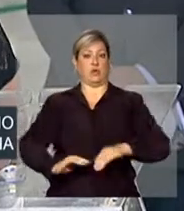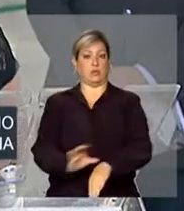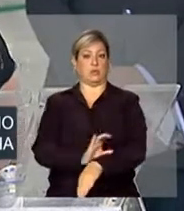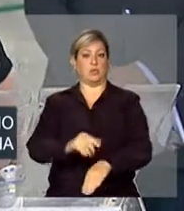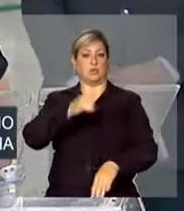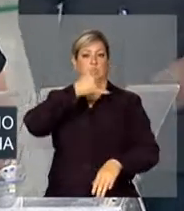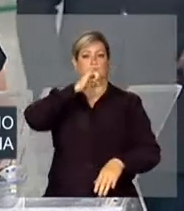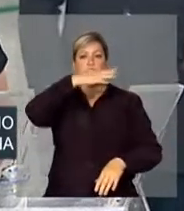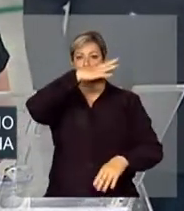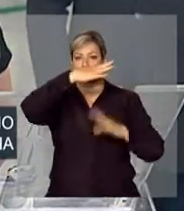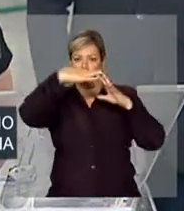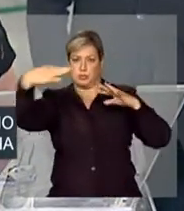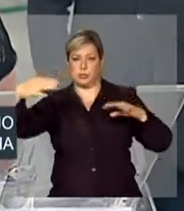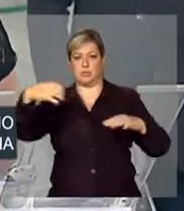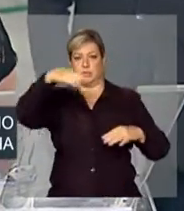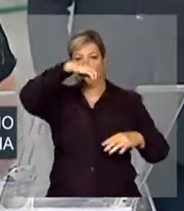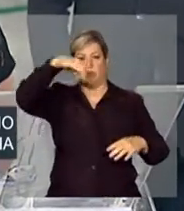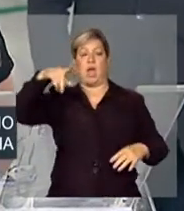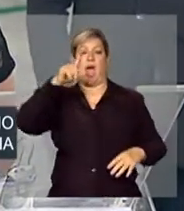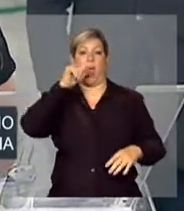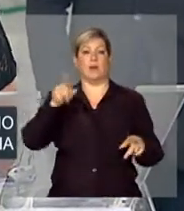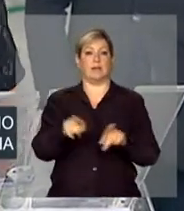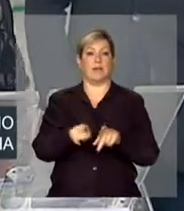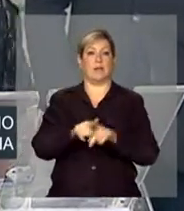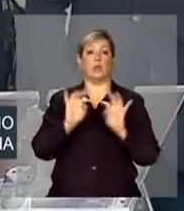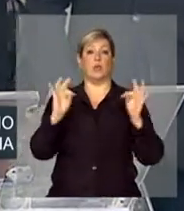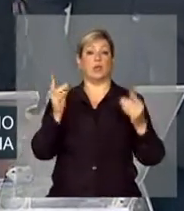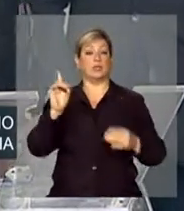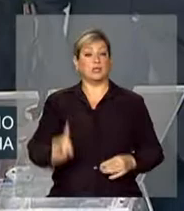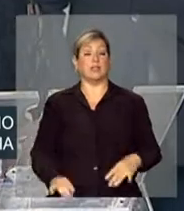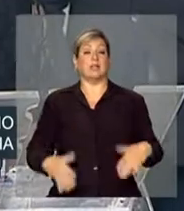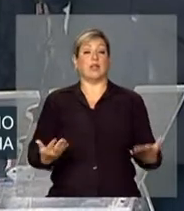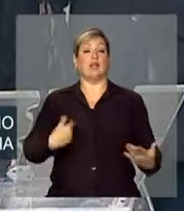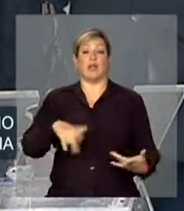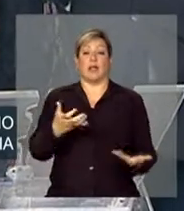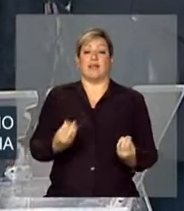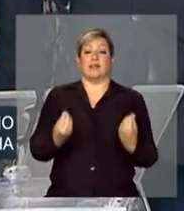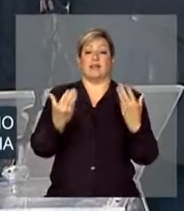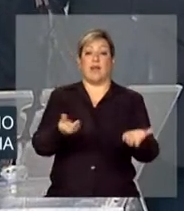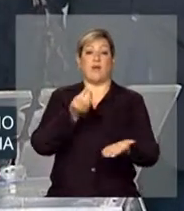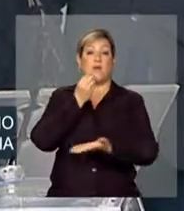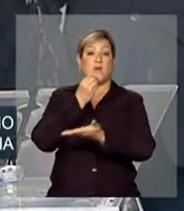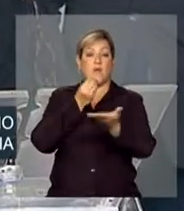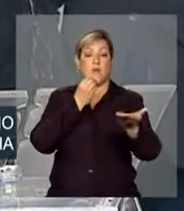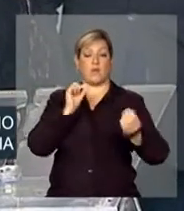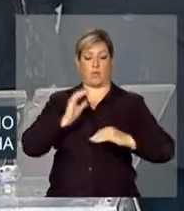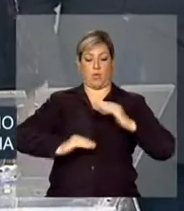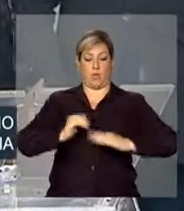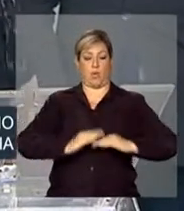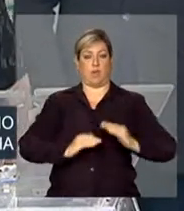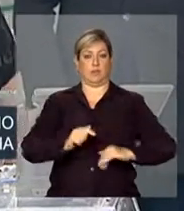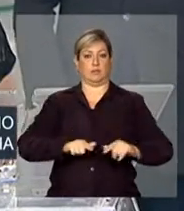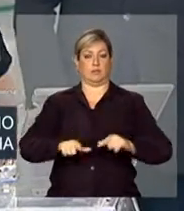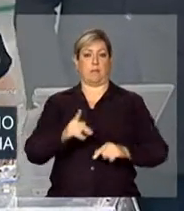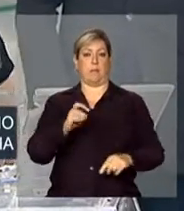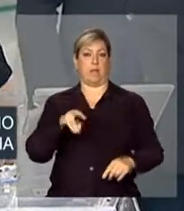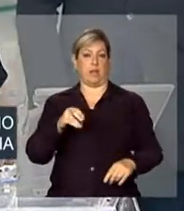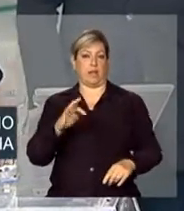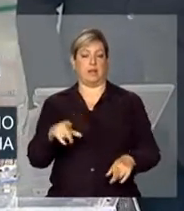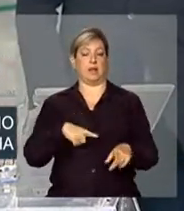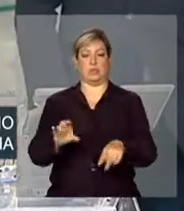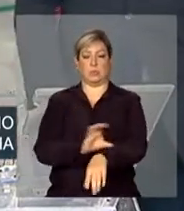energia, à água e a todos os demais direitos. E queremos levar oportunidades, que é qualificação profissional, Pronatec,